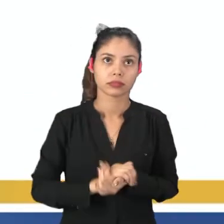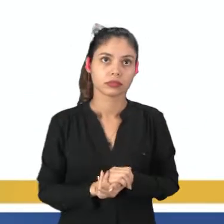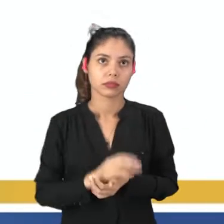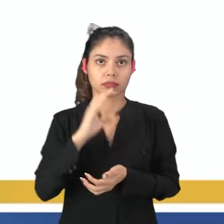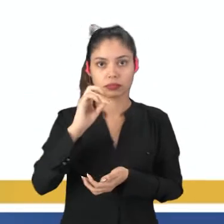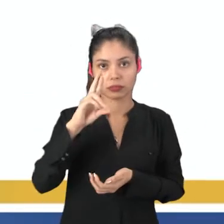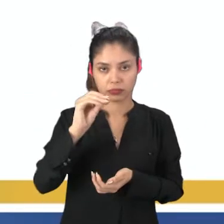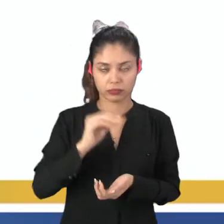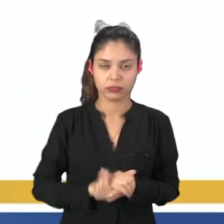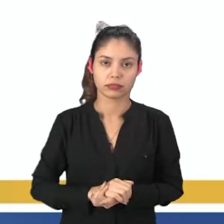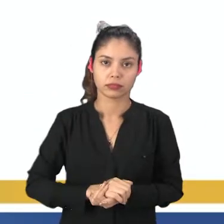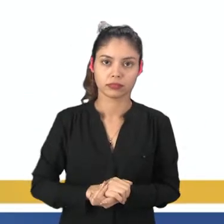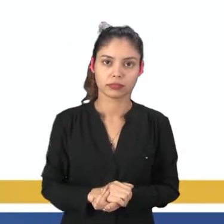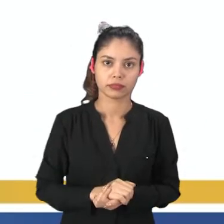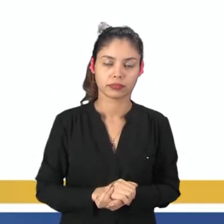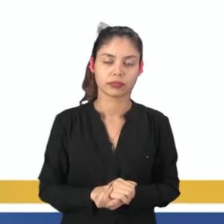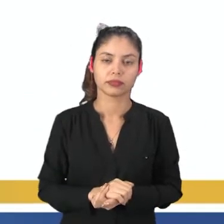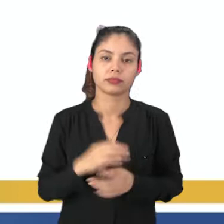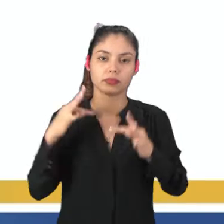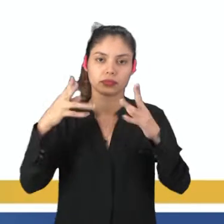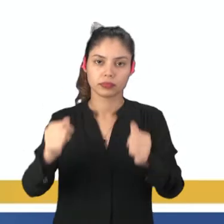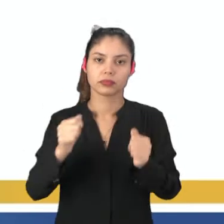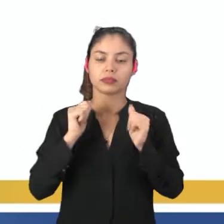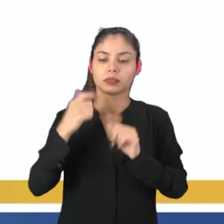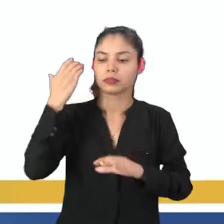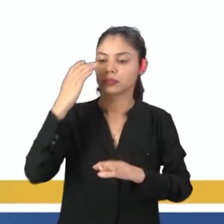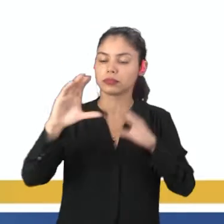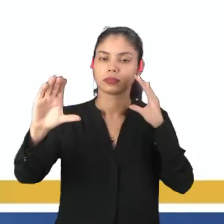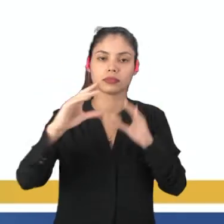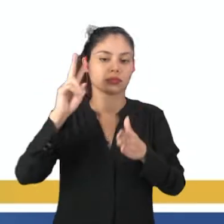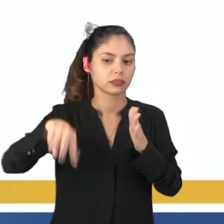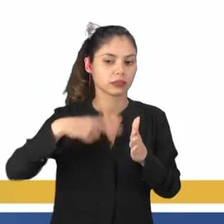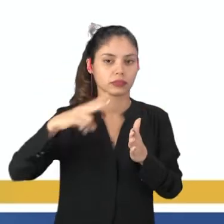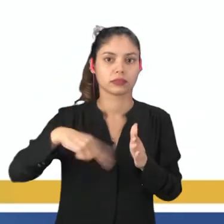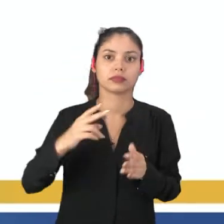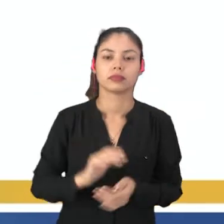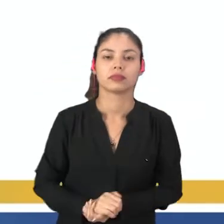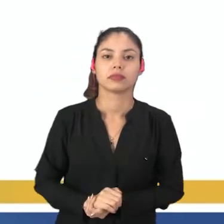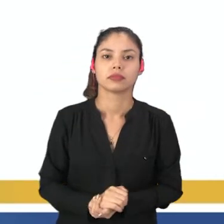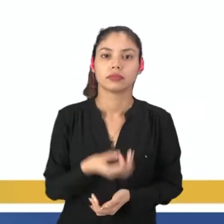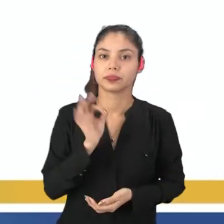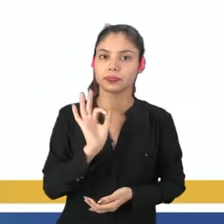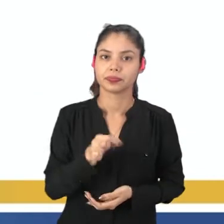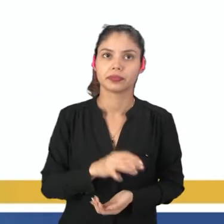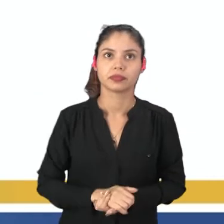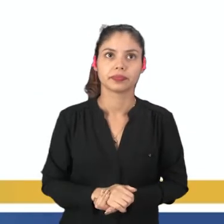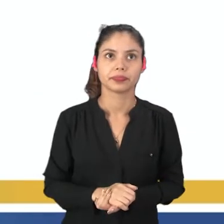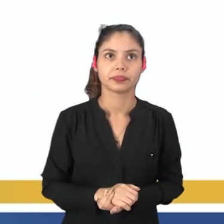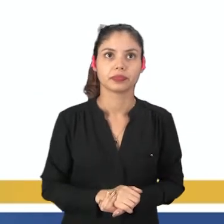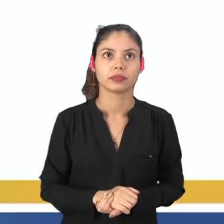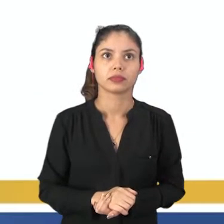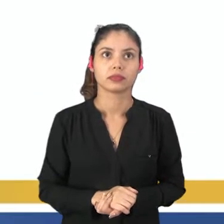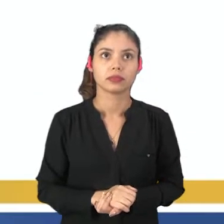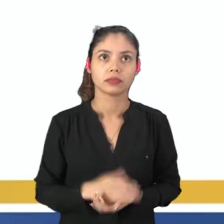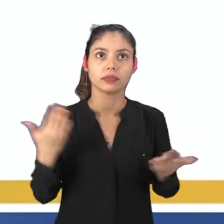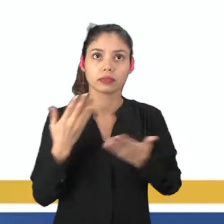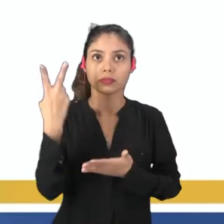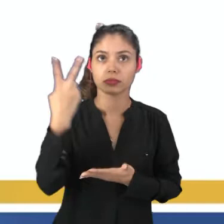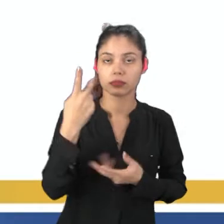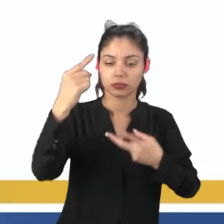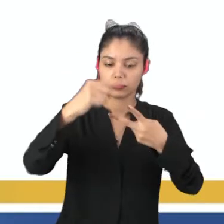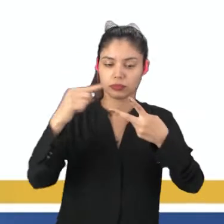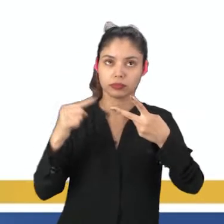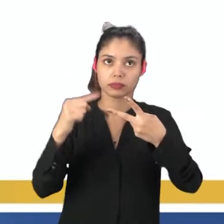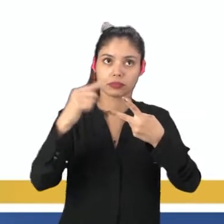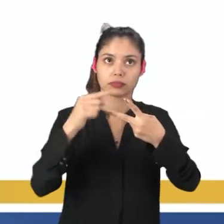participar do coro. Então, todo mundo canta, todo mundo dança, certo? Então, vamos lá. Há dois tipos